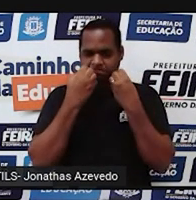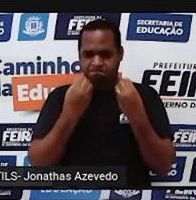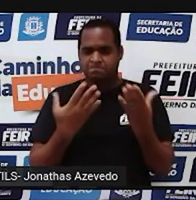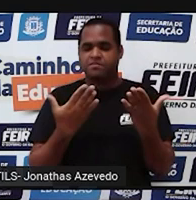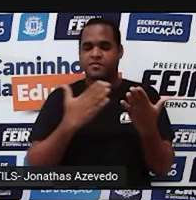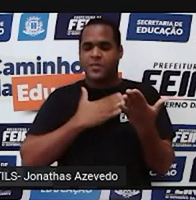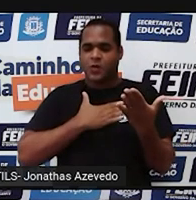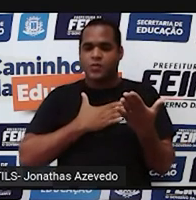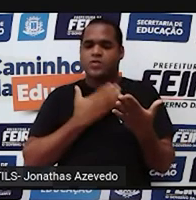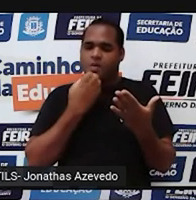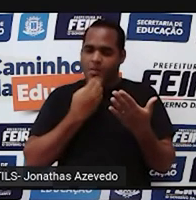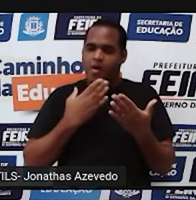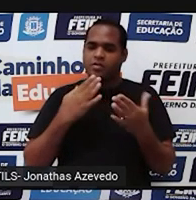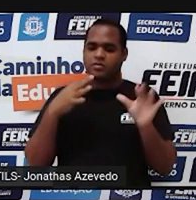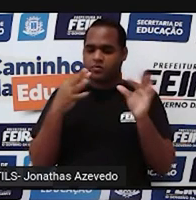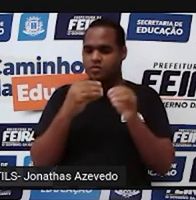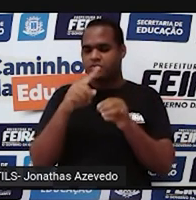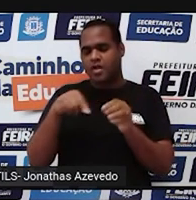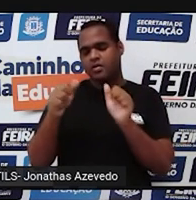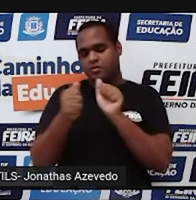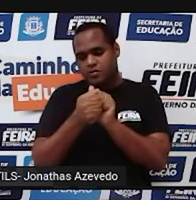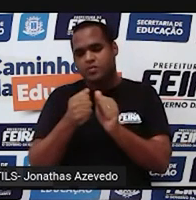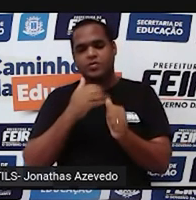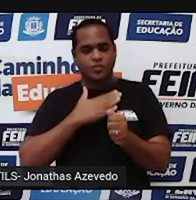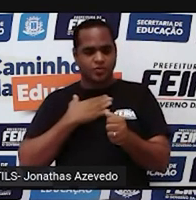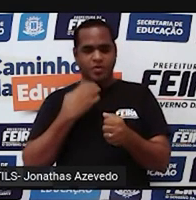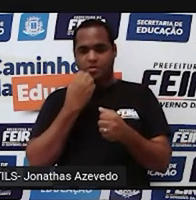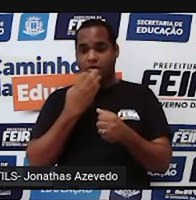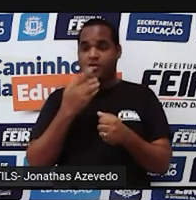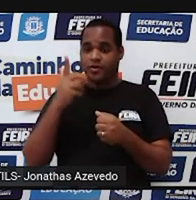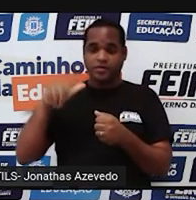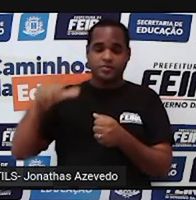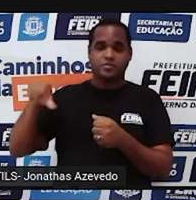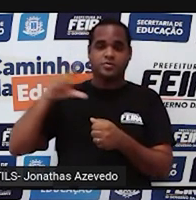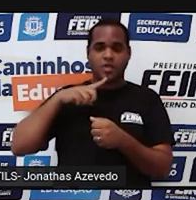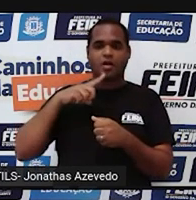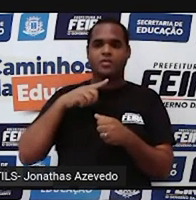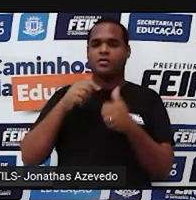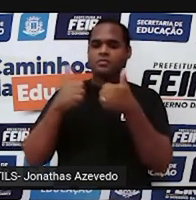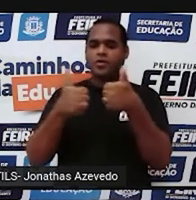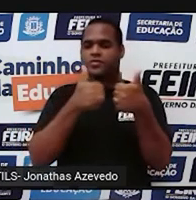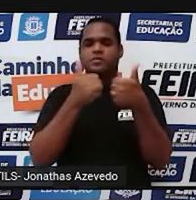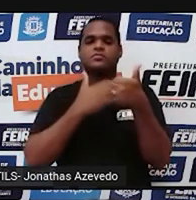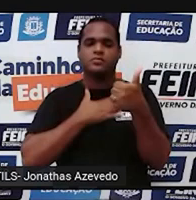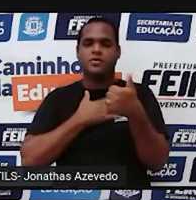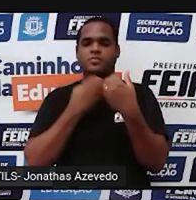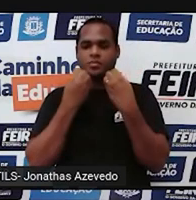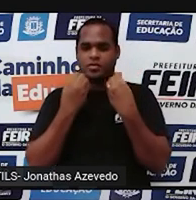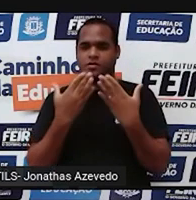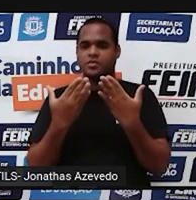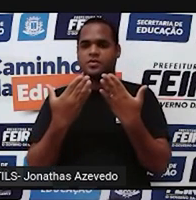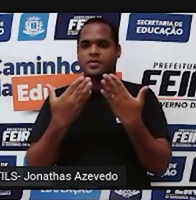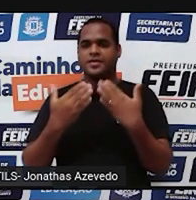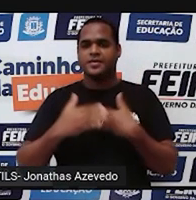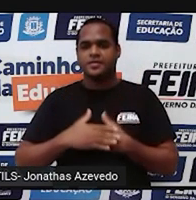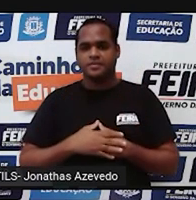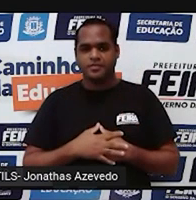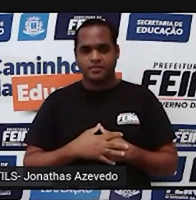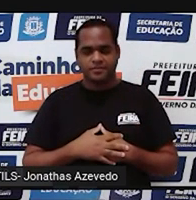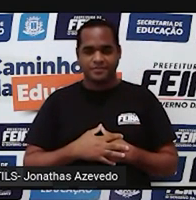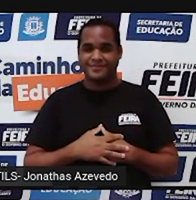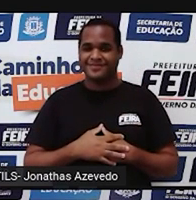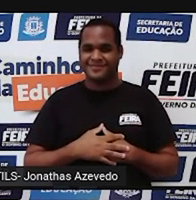Nós gostamos bastante de estar mais uma vez aqui com vocês. Eu curti bastante. Tá bom? E aí,